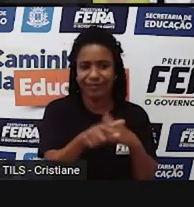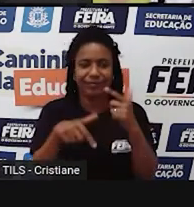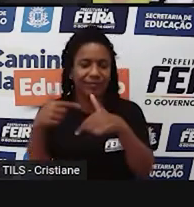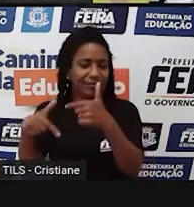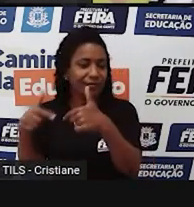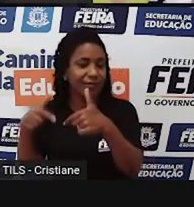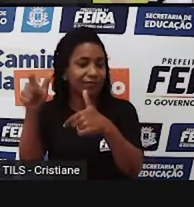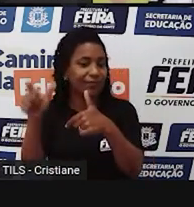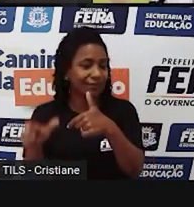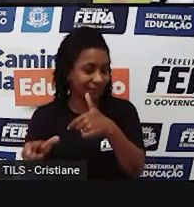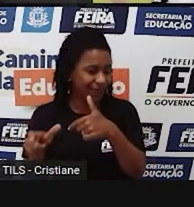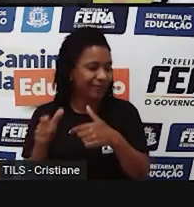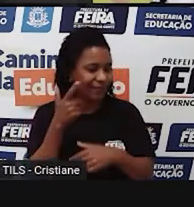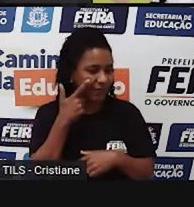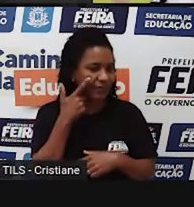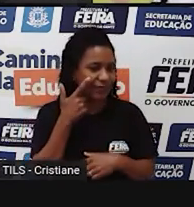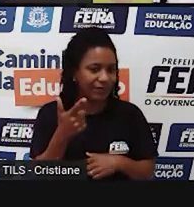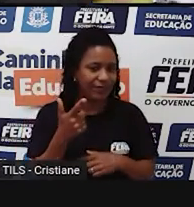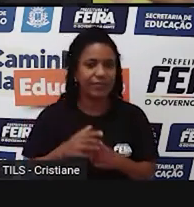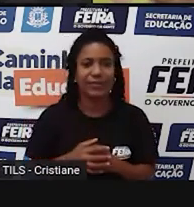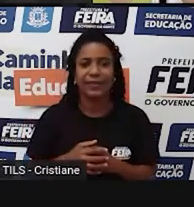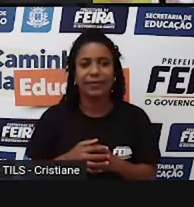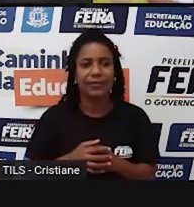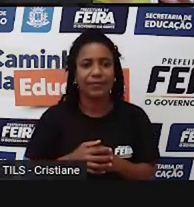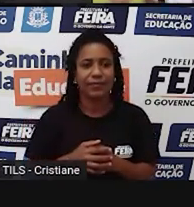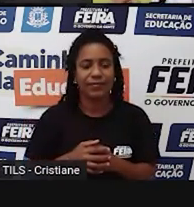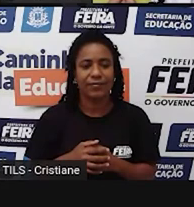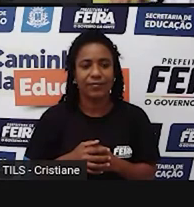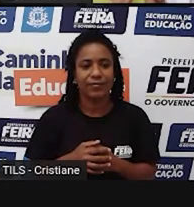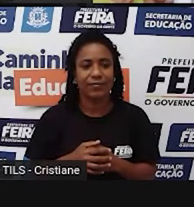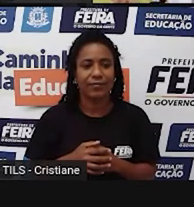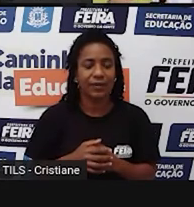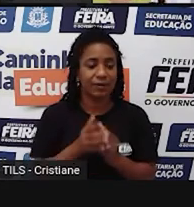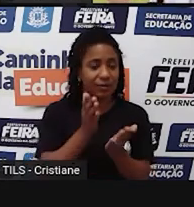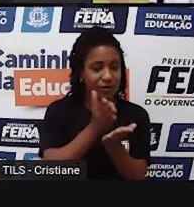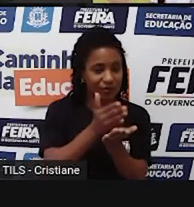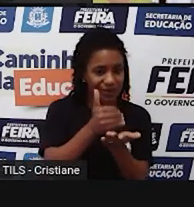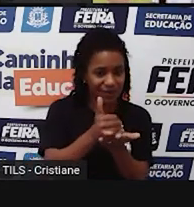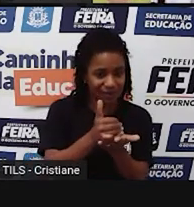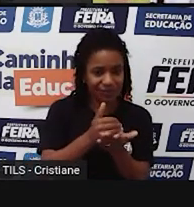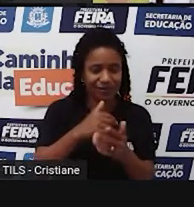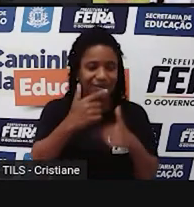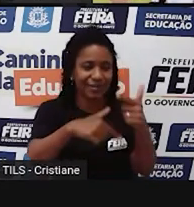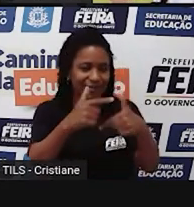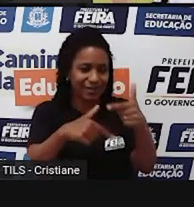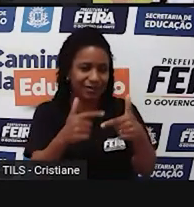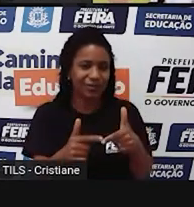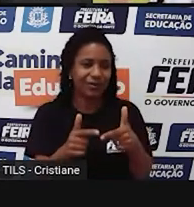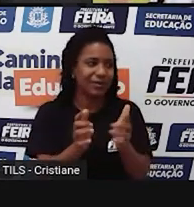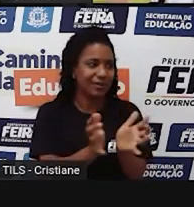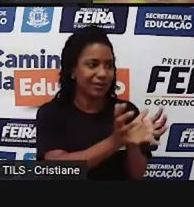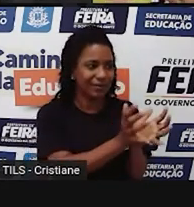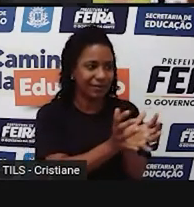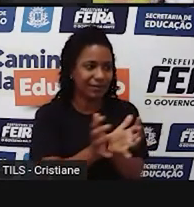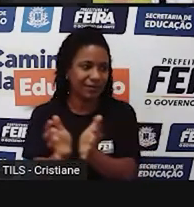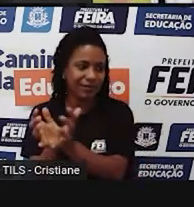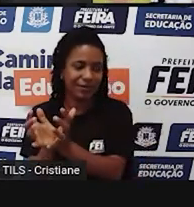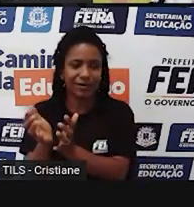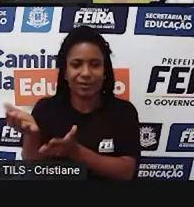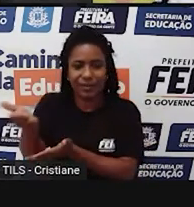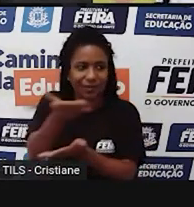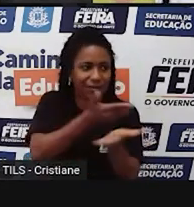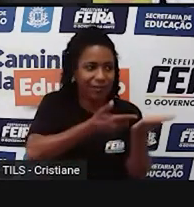grupo lá. Existem dois tipos de divisão do trabalho que vocês estão vendo aí, que é aquele de cooperação